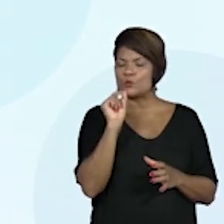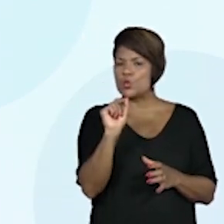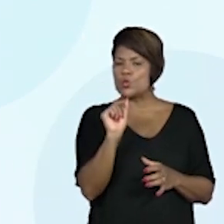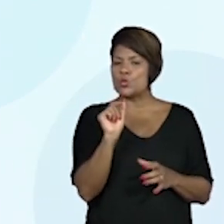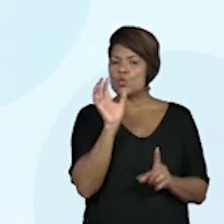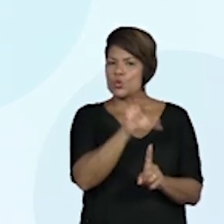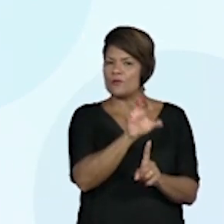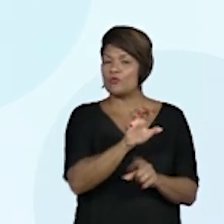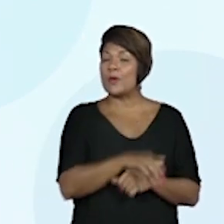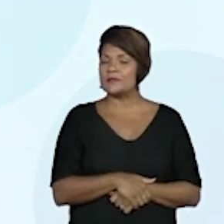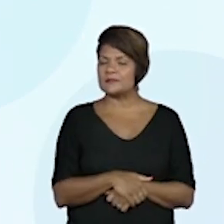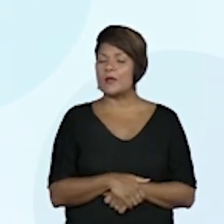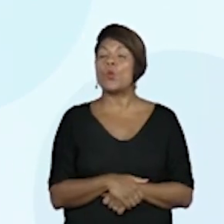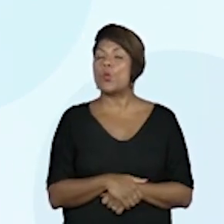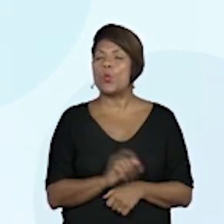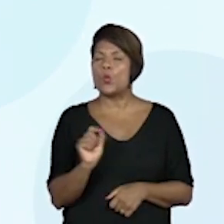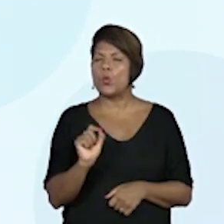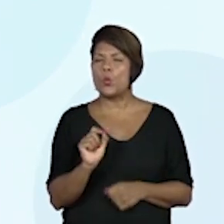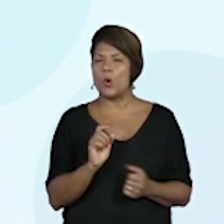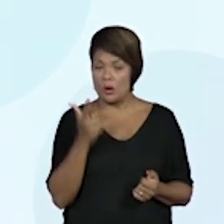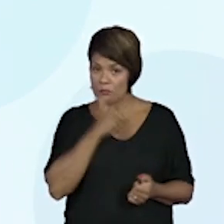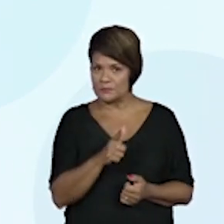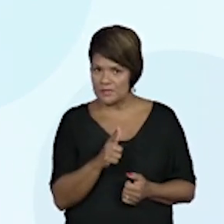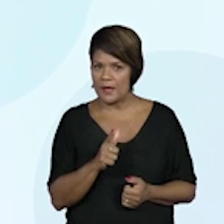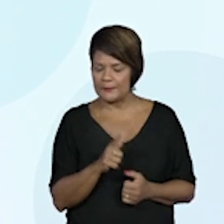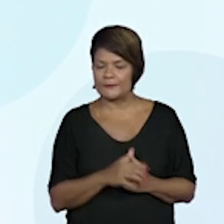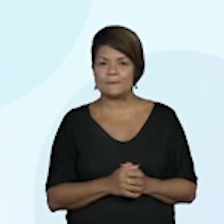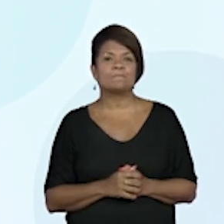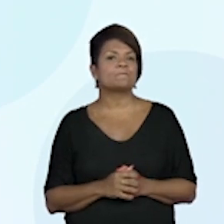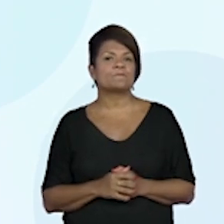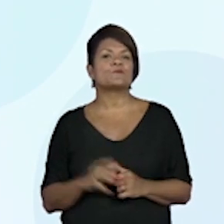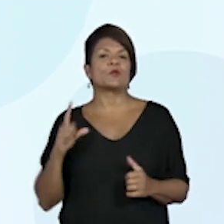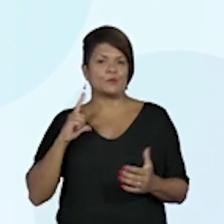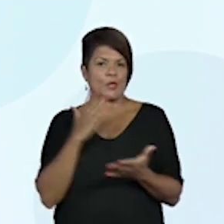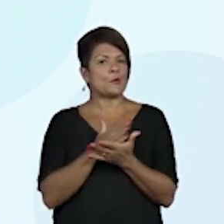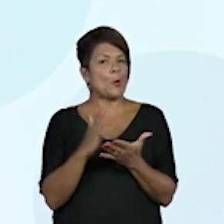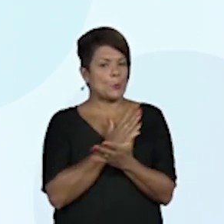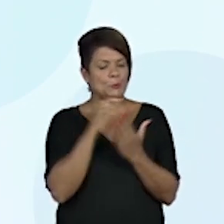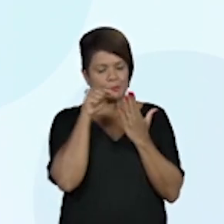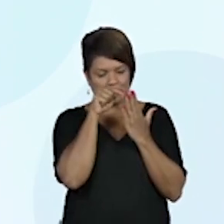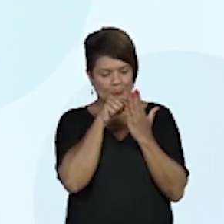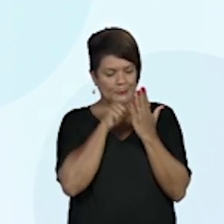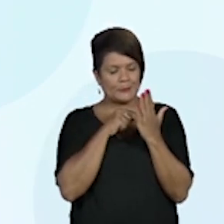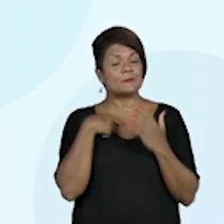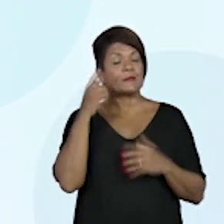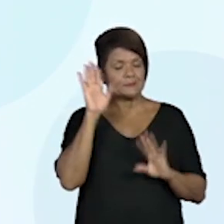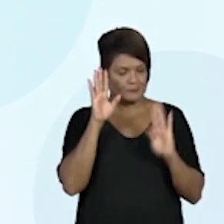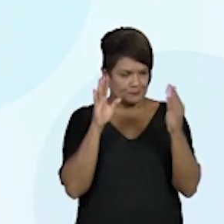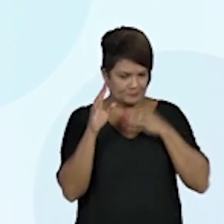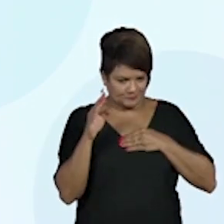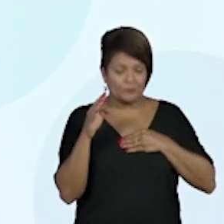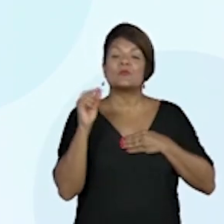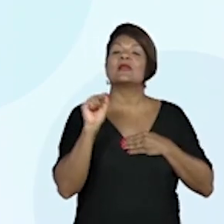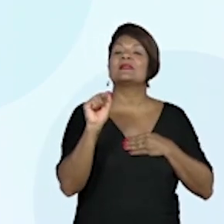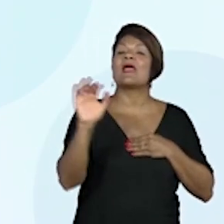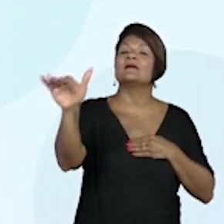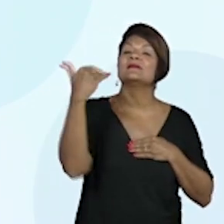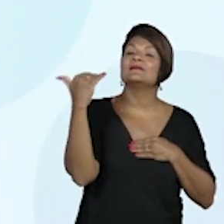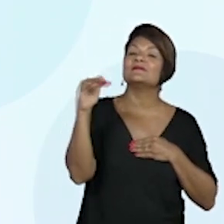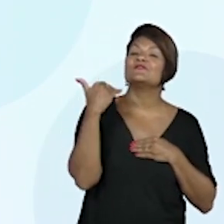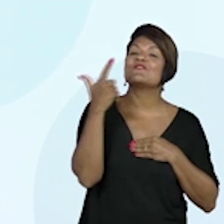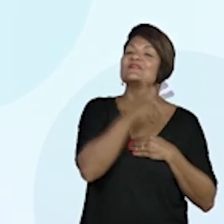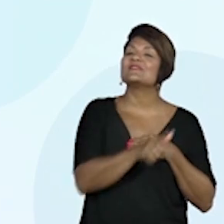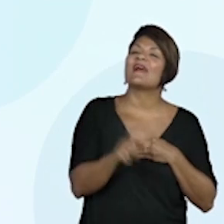culinária? Consegue devolver para a gente? Eu tenho algumas aqui, mas eu vou ver se alguém consegue passar uma